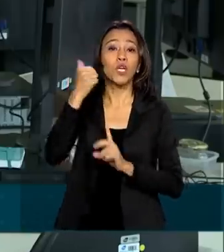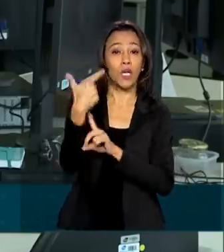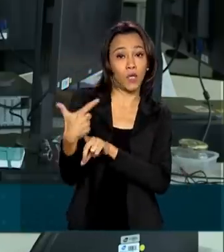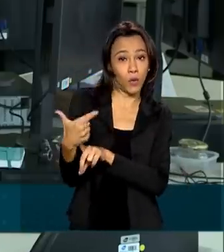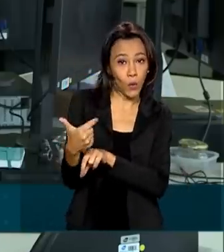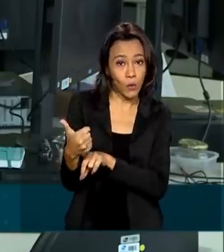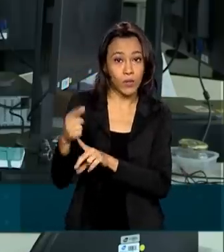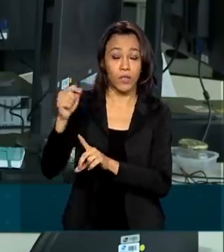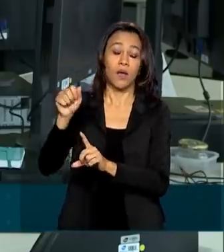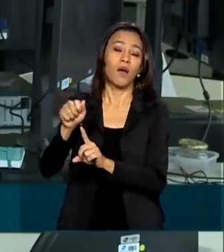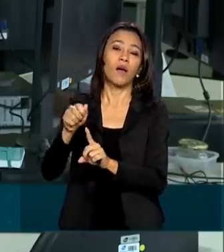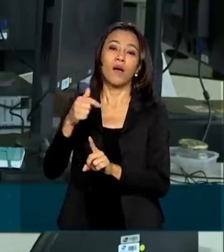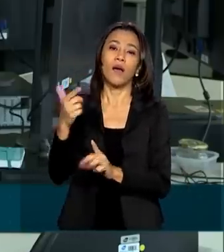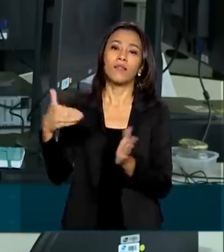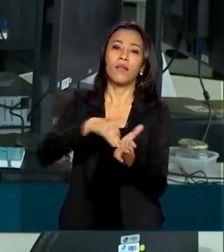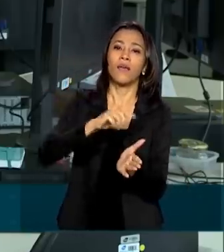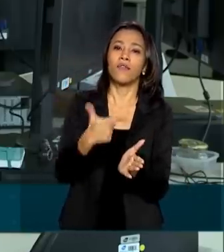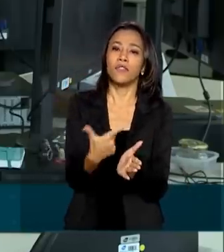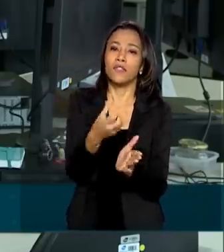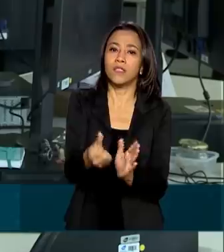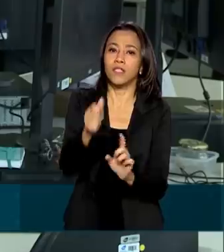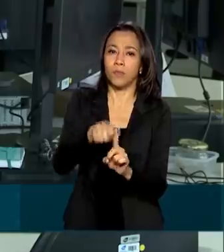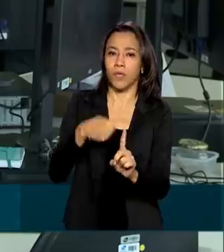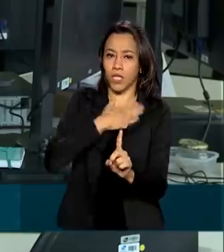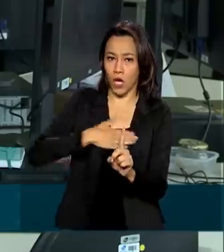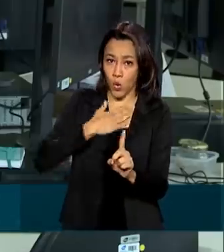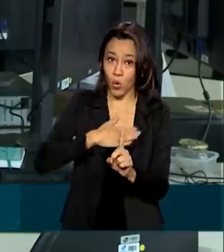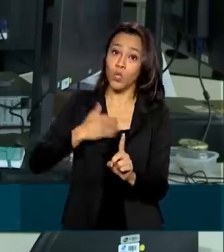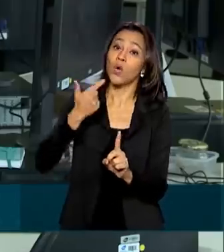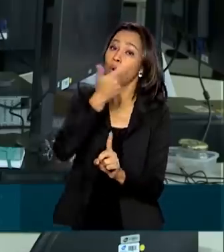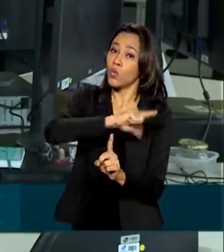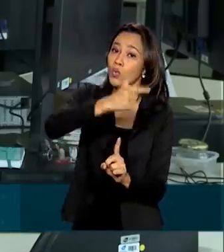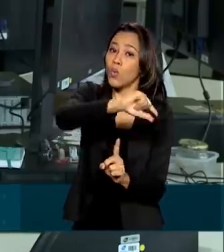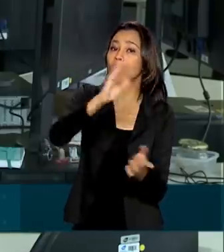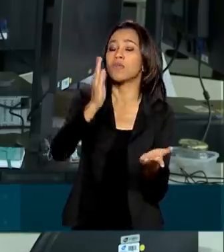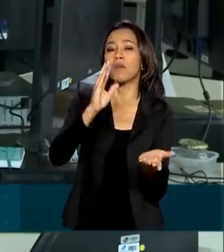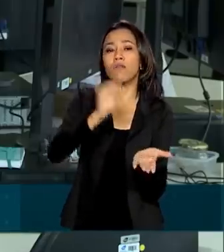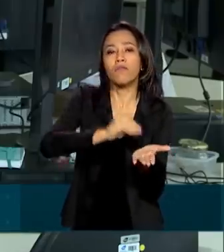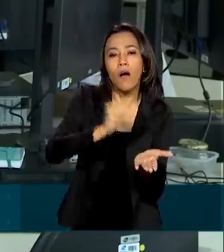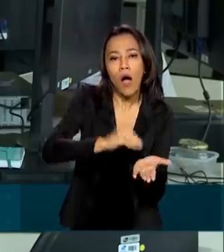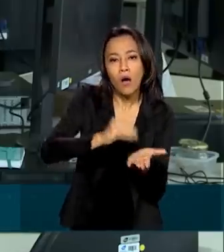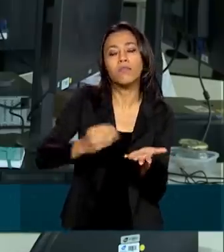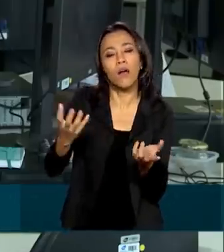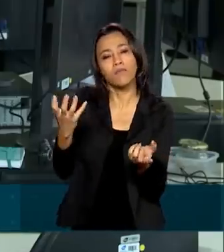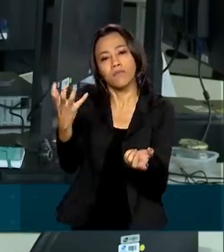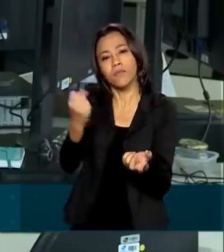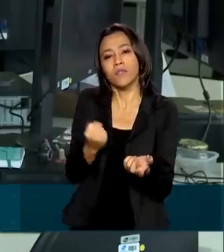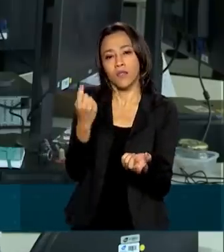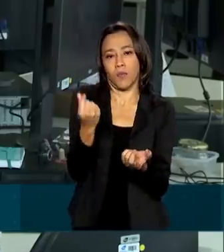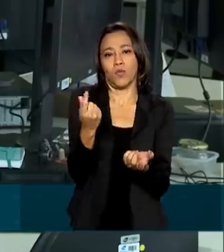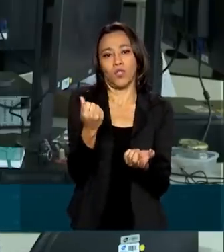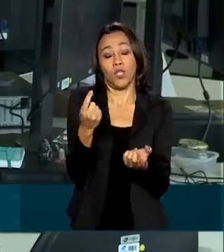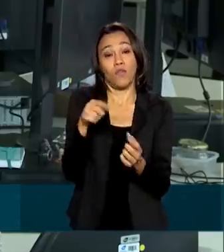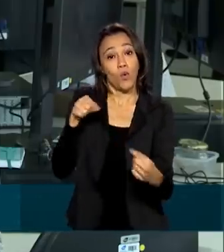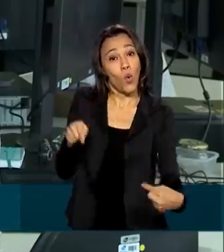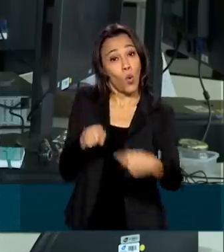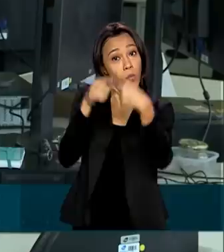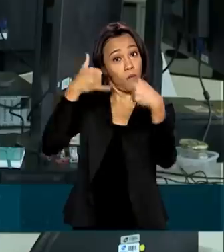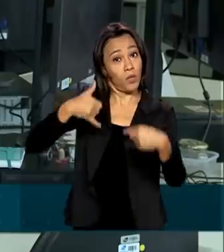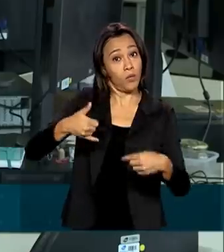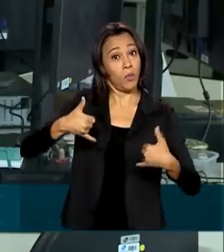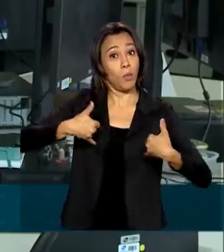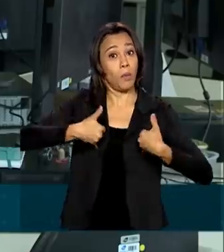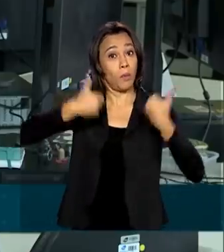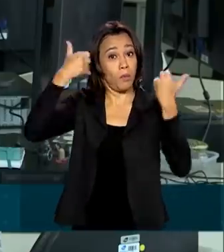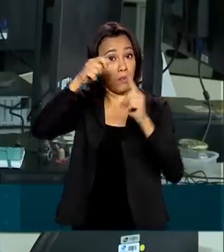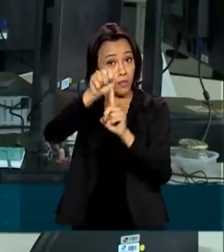agosto, recebem o restante dos beneficiários, de acordo com o mês do aniversário. Até agora, o